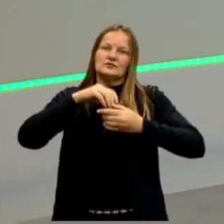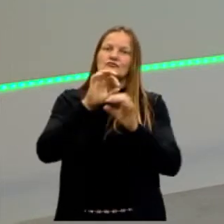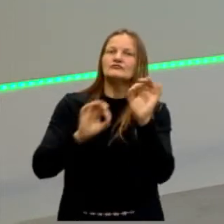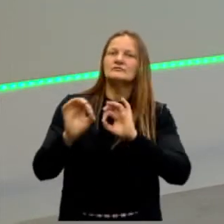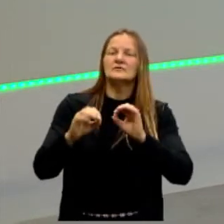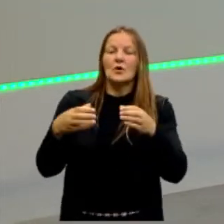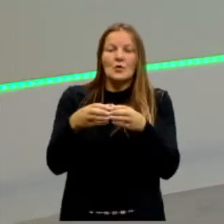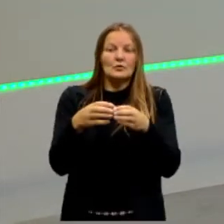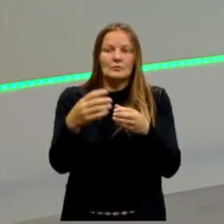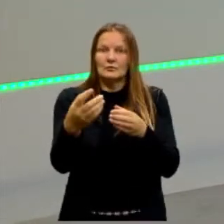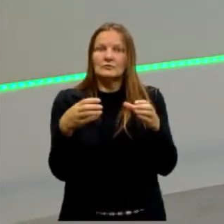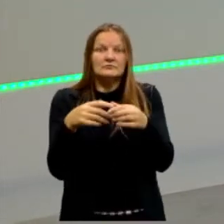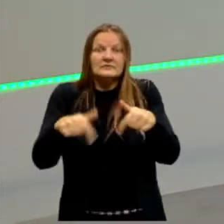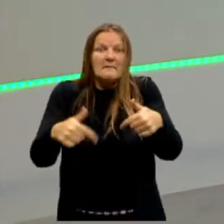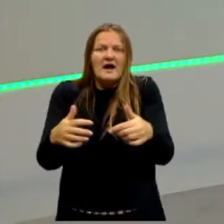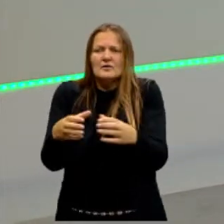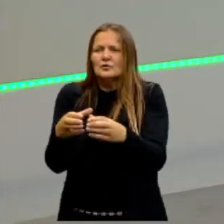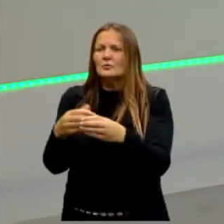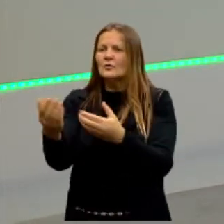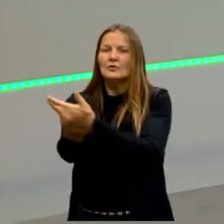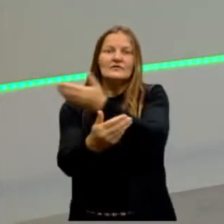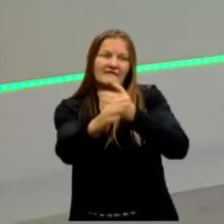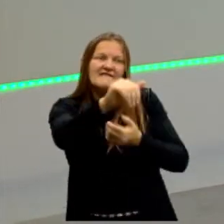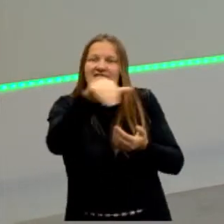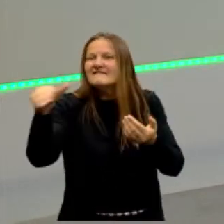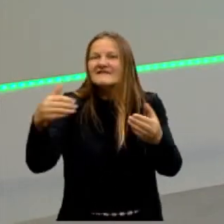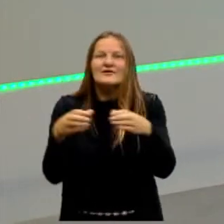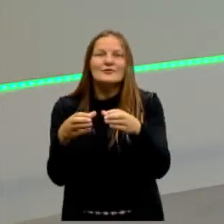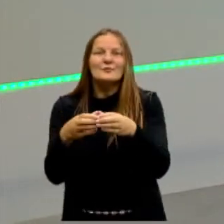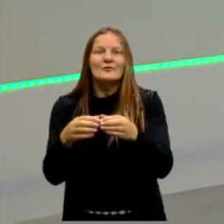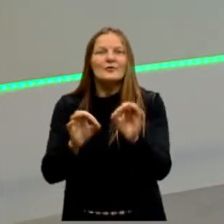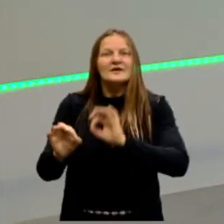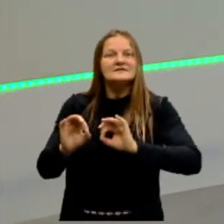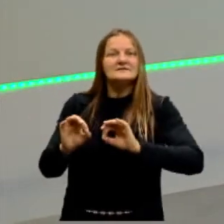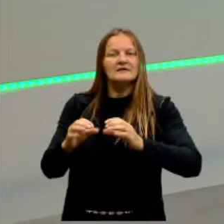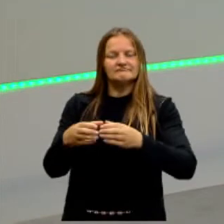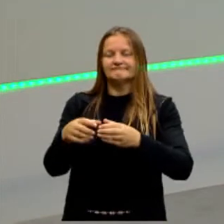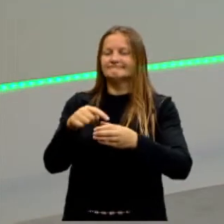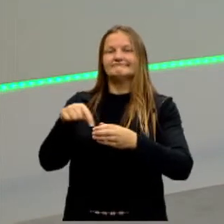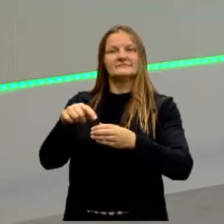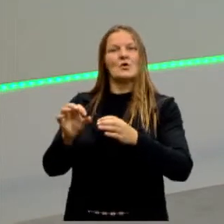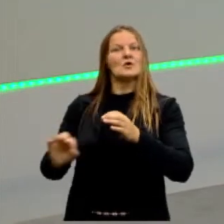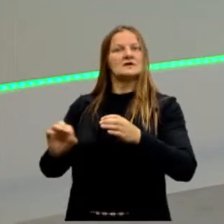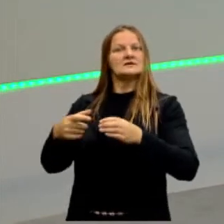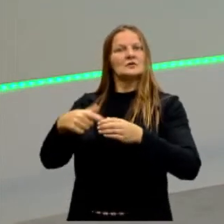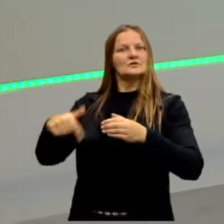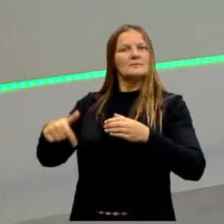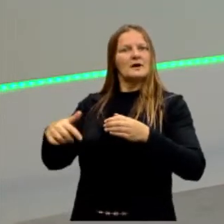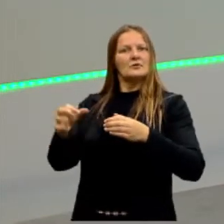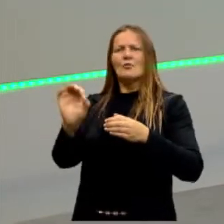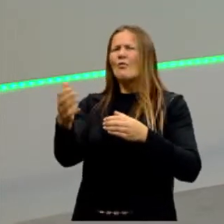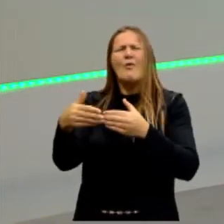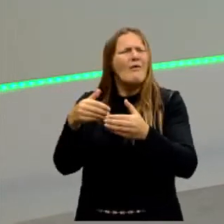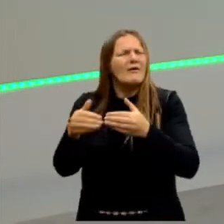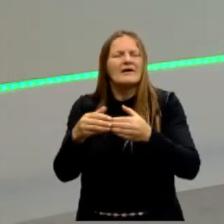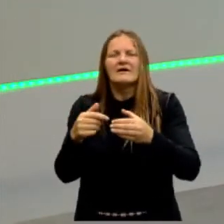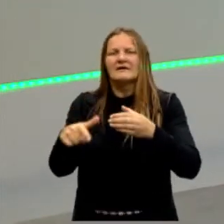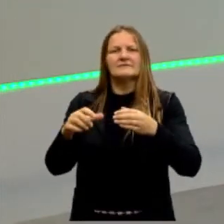trabalho em grupo. Vamos fazer um trabalho em grupo, certo? Nós precisamos organizar. Ao organizar o trabalho, ao